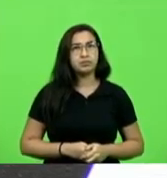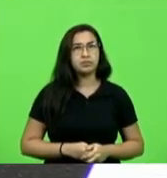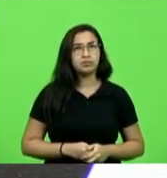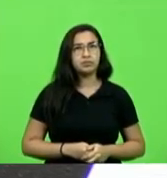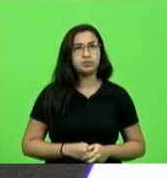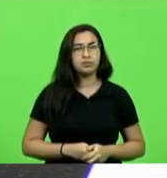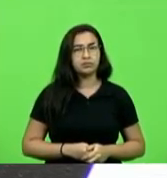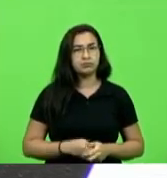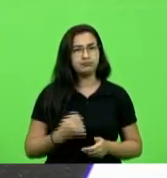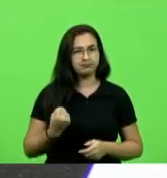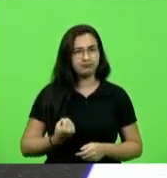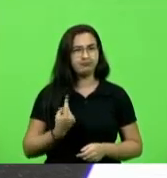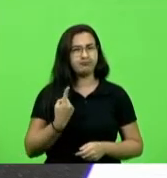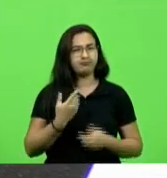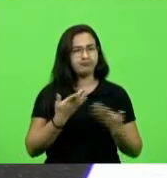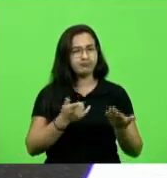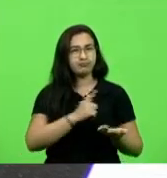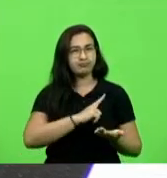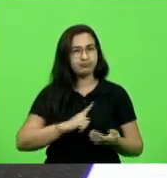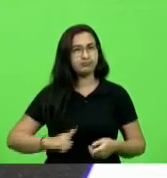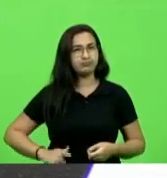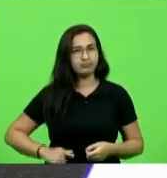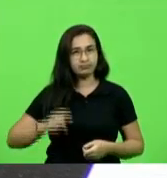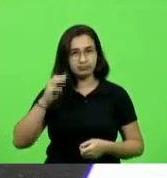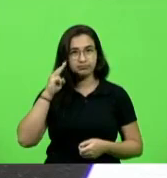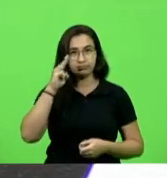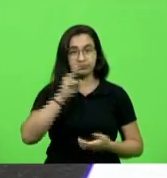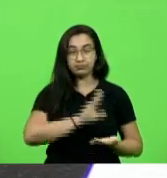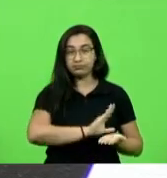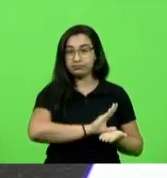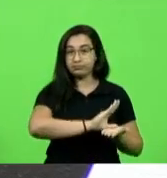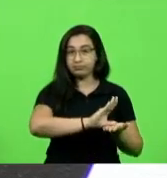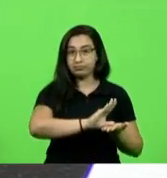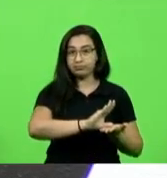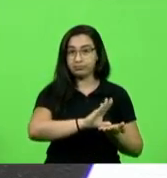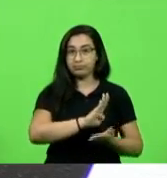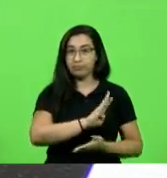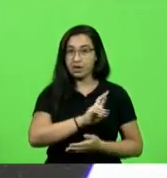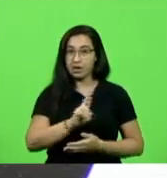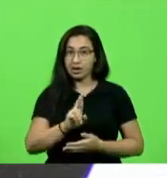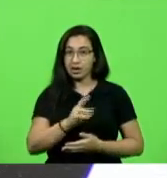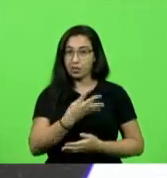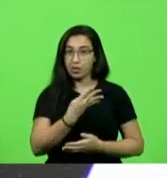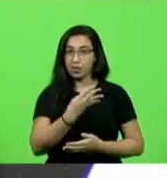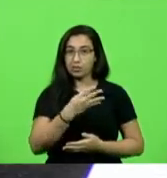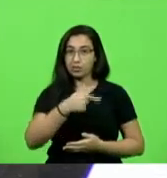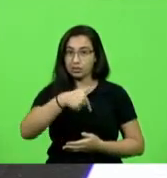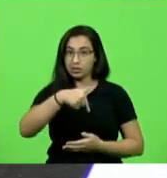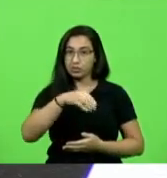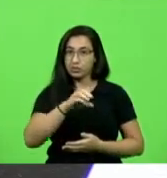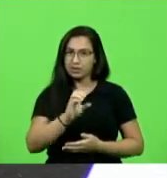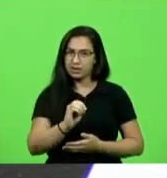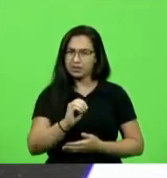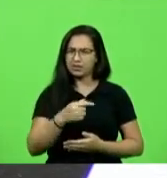inusitada atitude do governador em investir na BR-470 eu não sei qual é a sua posição